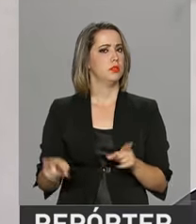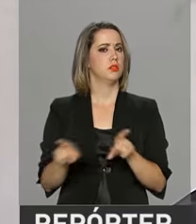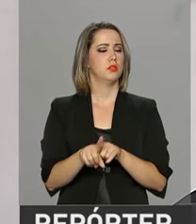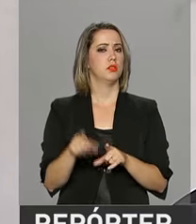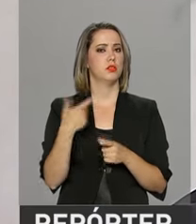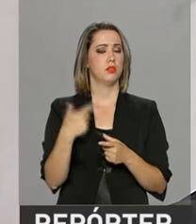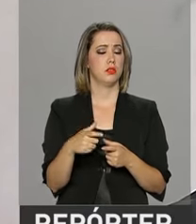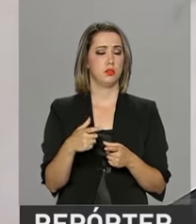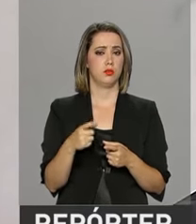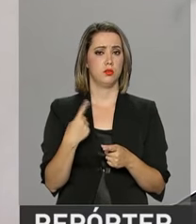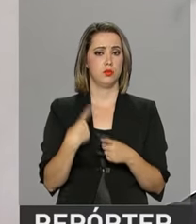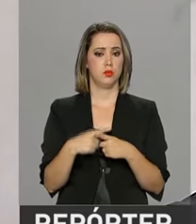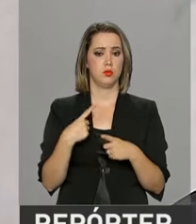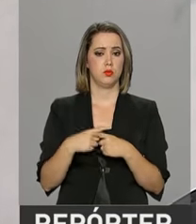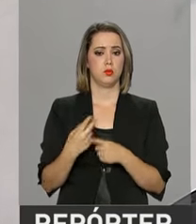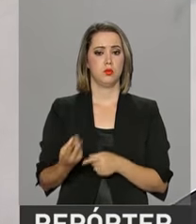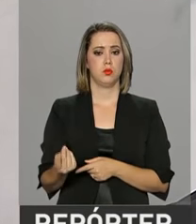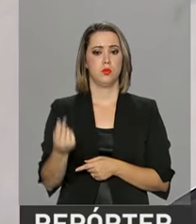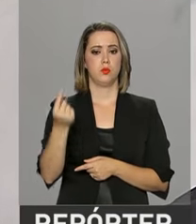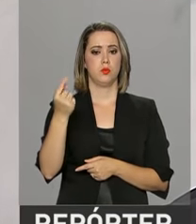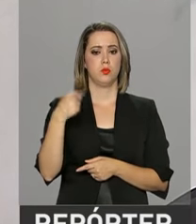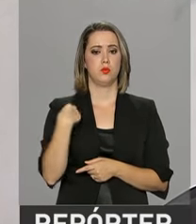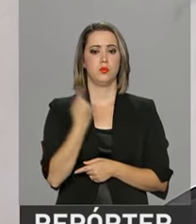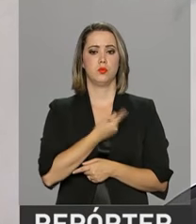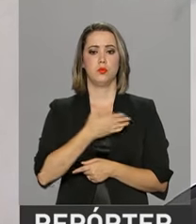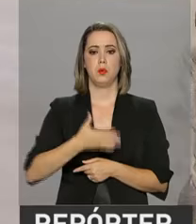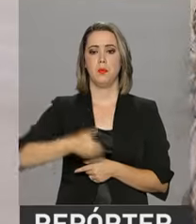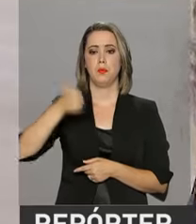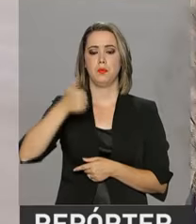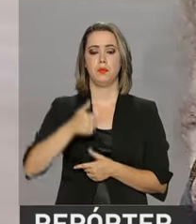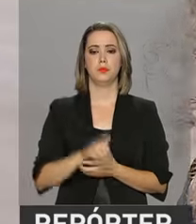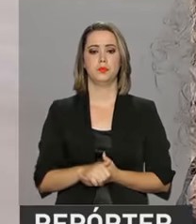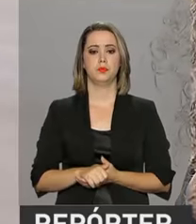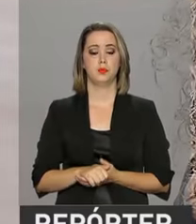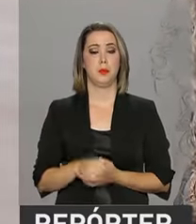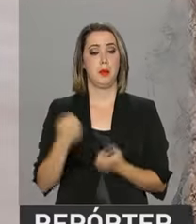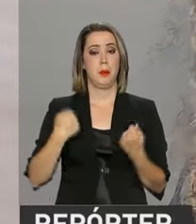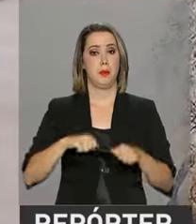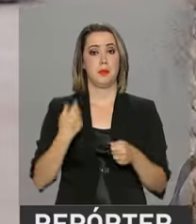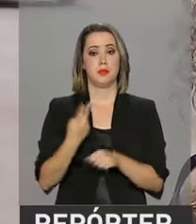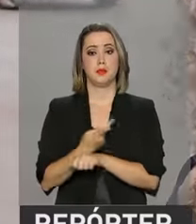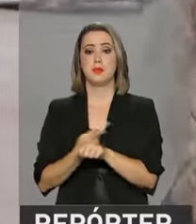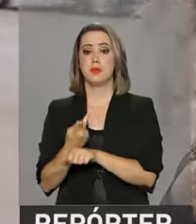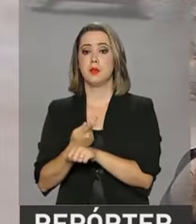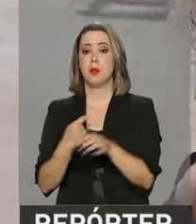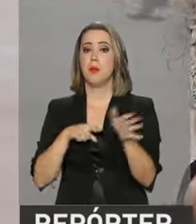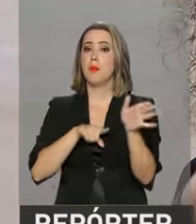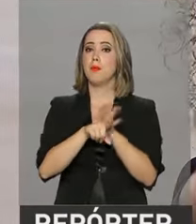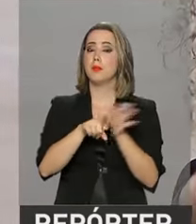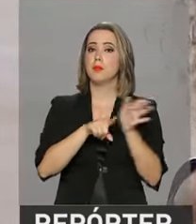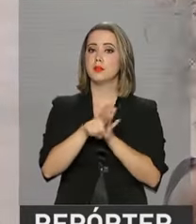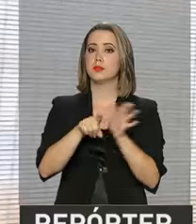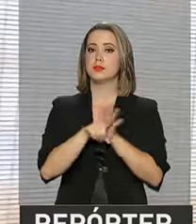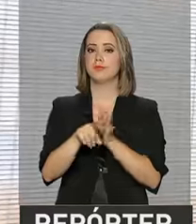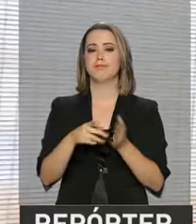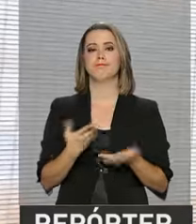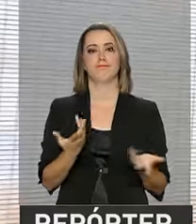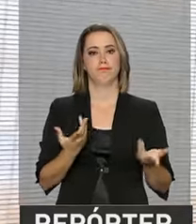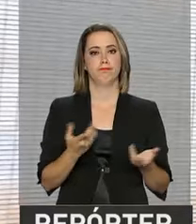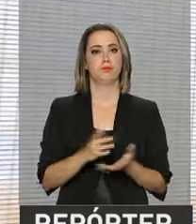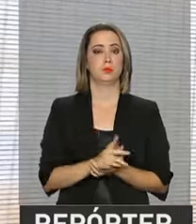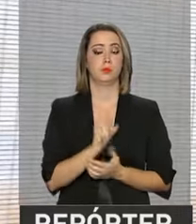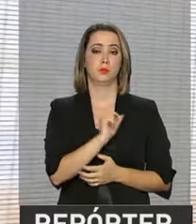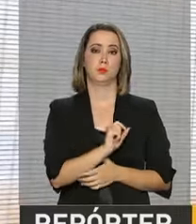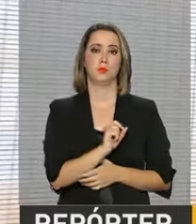o preço para nós, consumidor final, é melhor preço. Tem que ter a pesquisa, senão você acaba metendo os pés pelas mãos. O